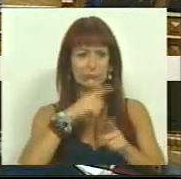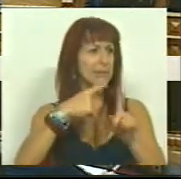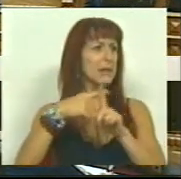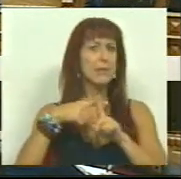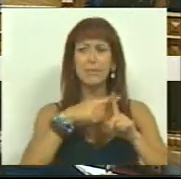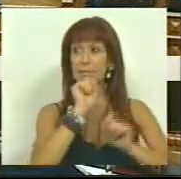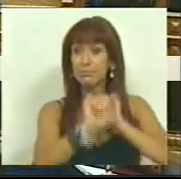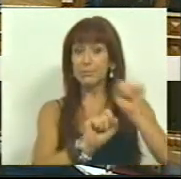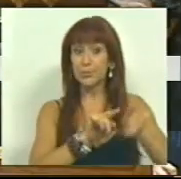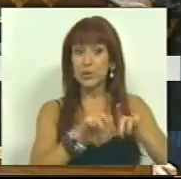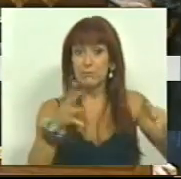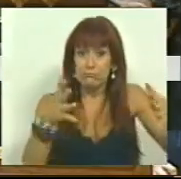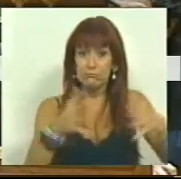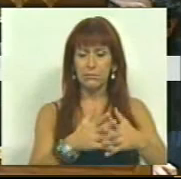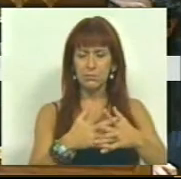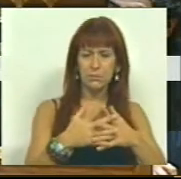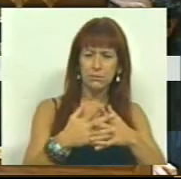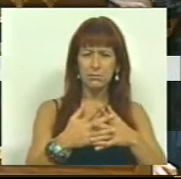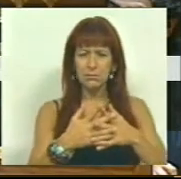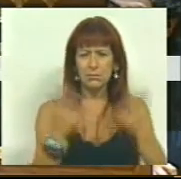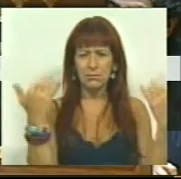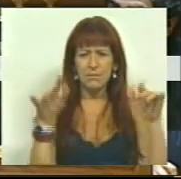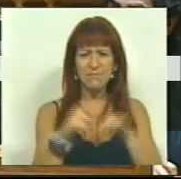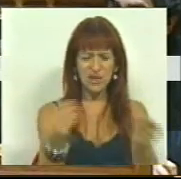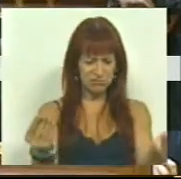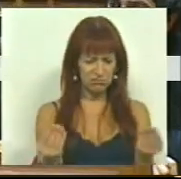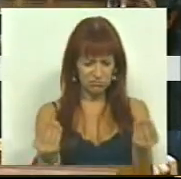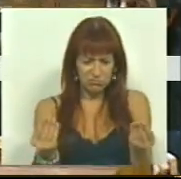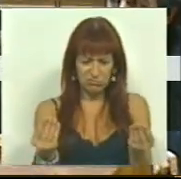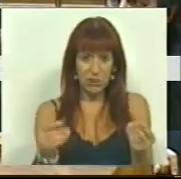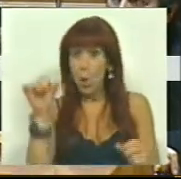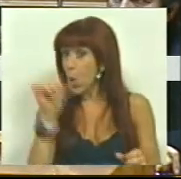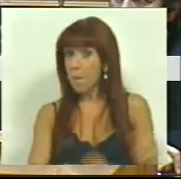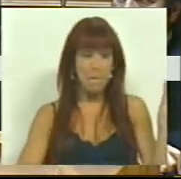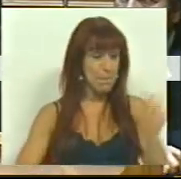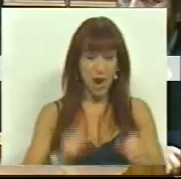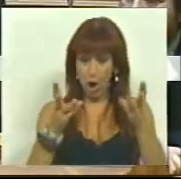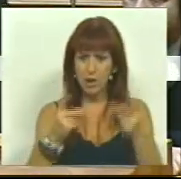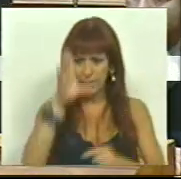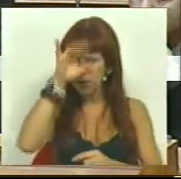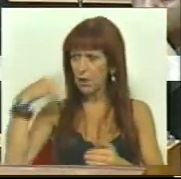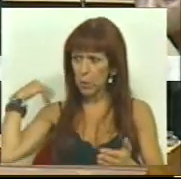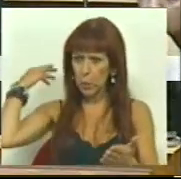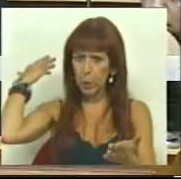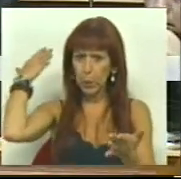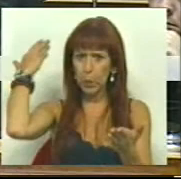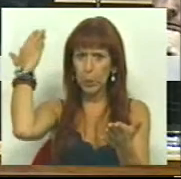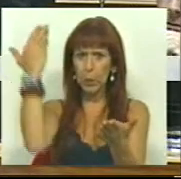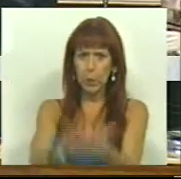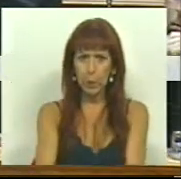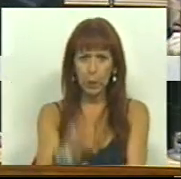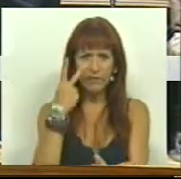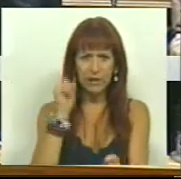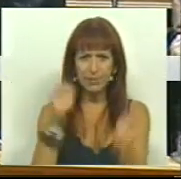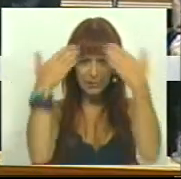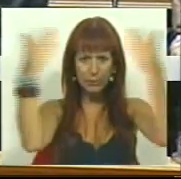sucessos da sua política e, no entanto, o que nos apresenta é o pior orçamento de Estado da nossa vida